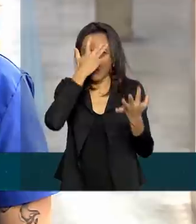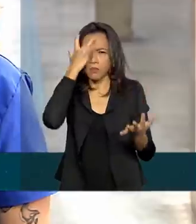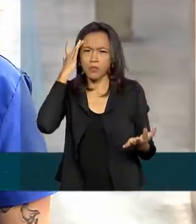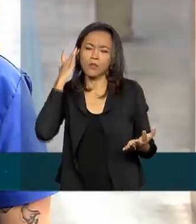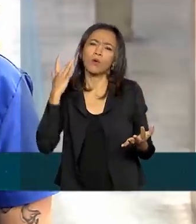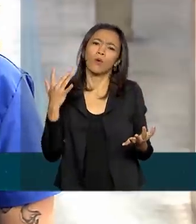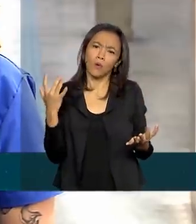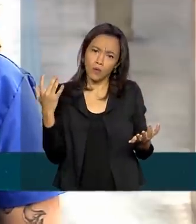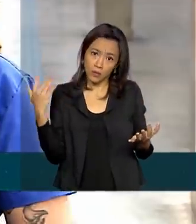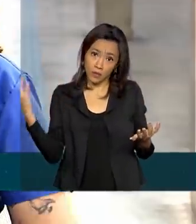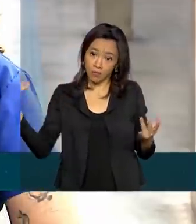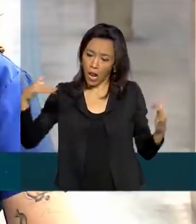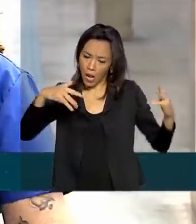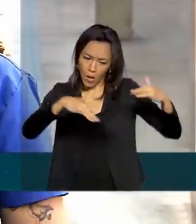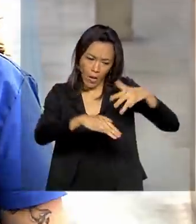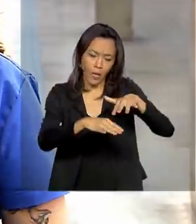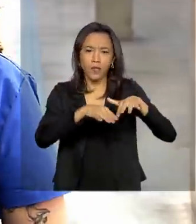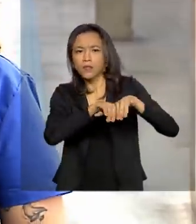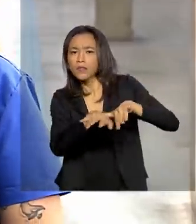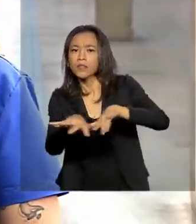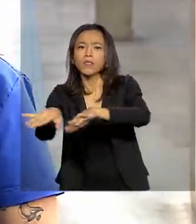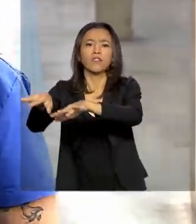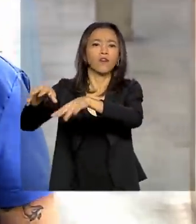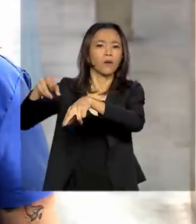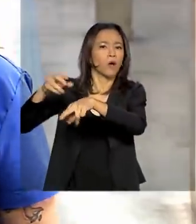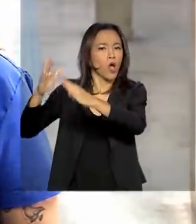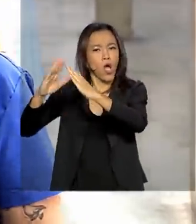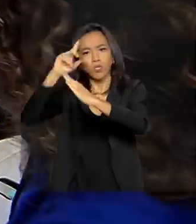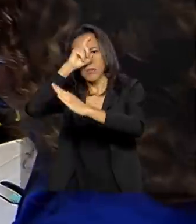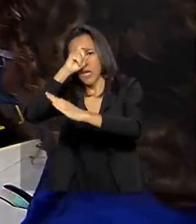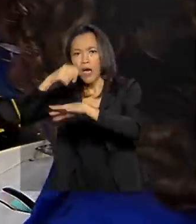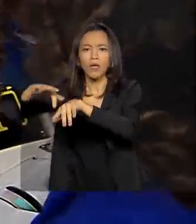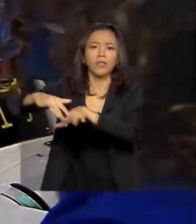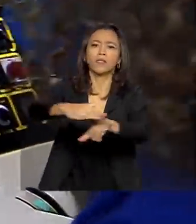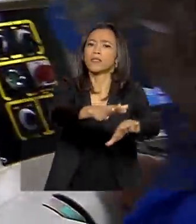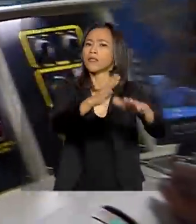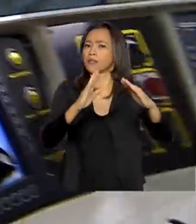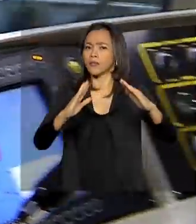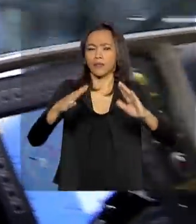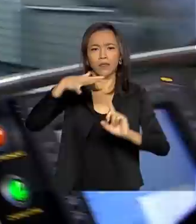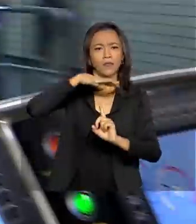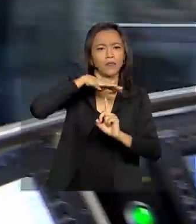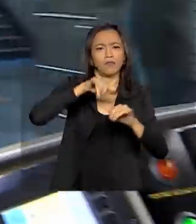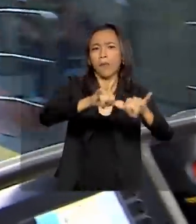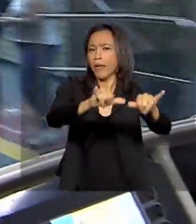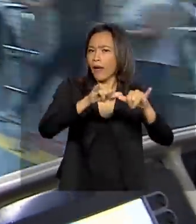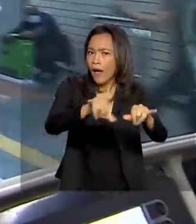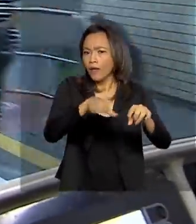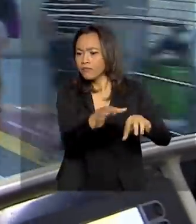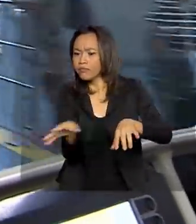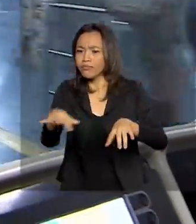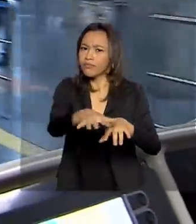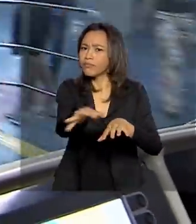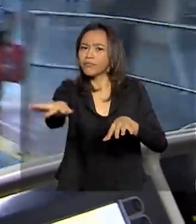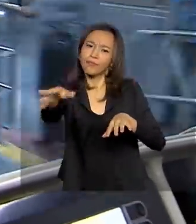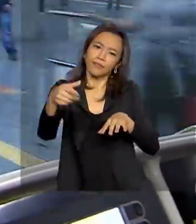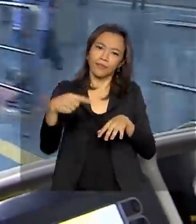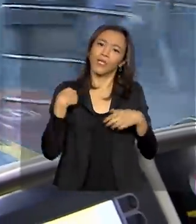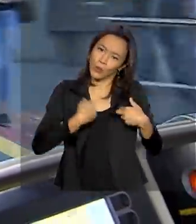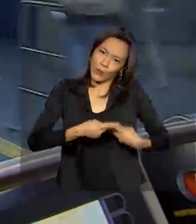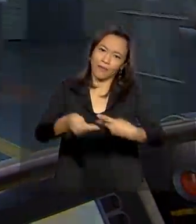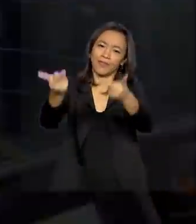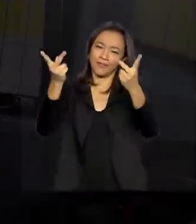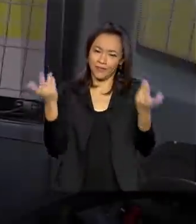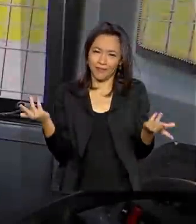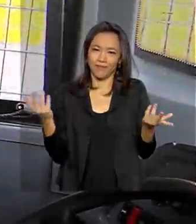mas são passageiros também que vão para hospitais, vão para mercados, vão aí sustentar o básico nessa pandemia.